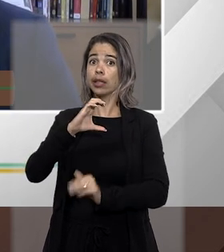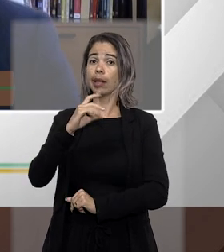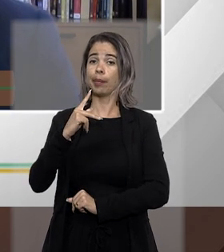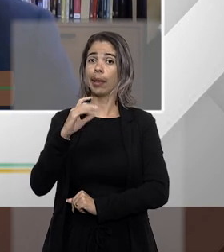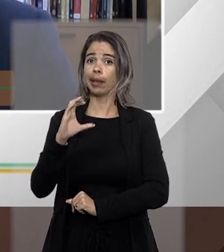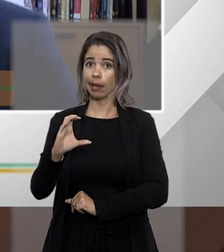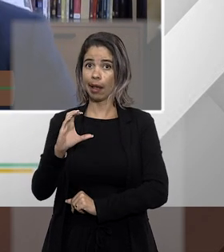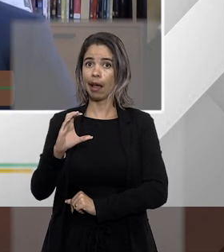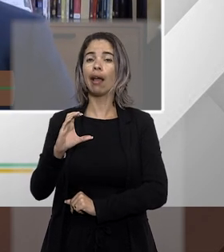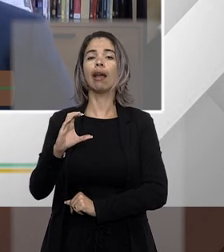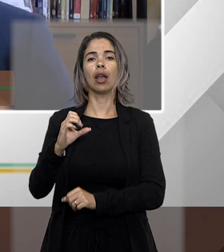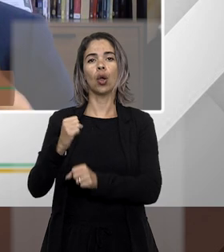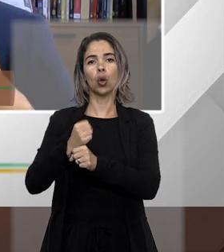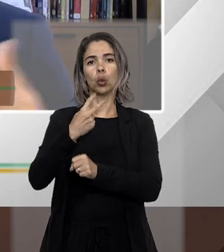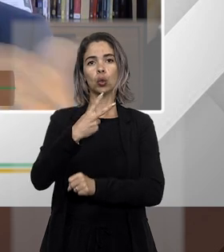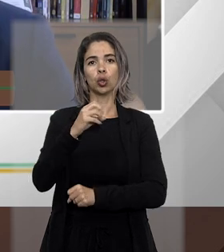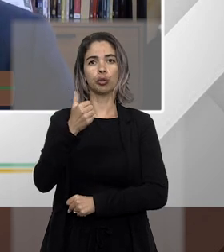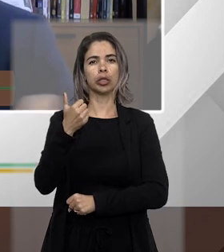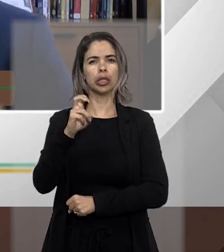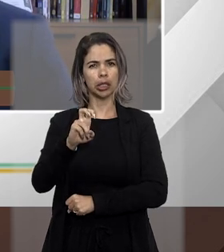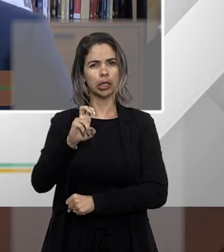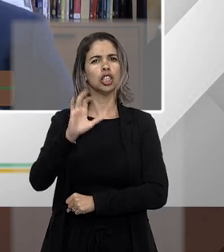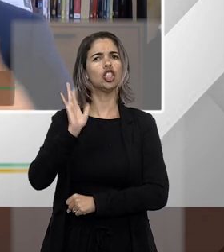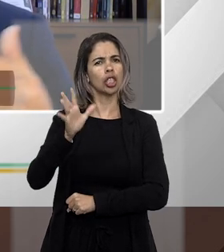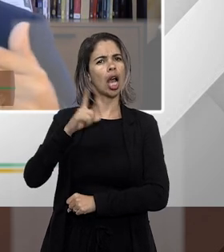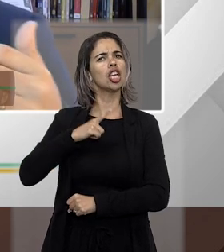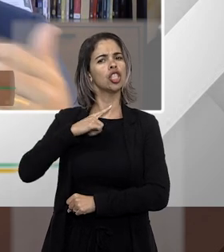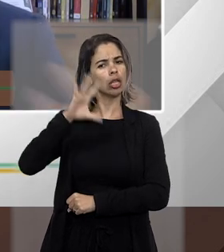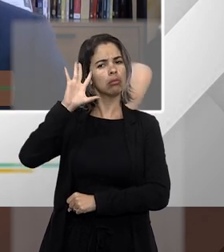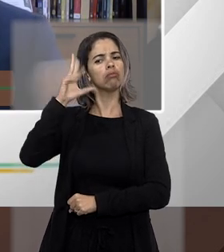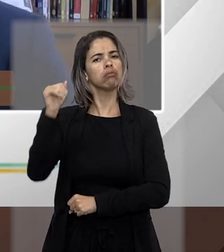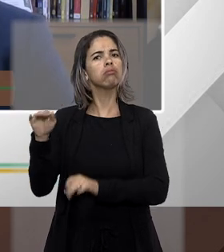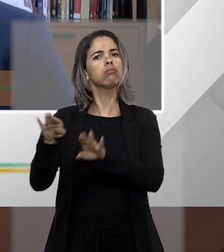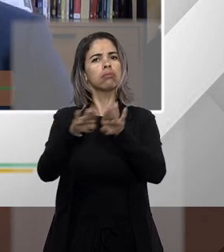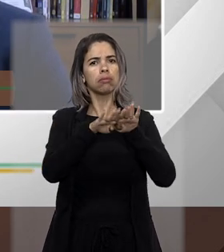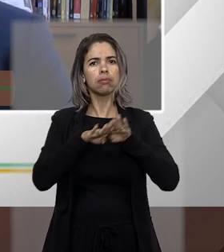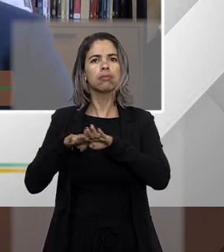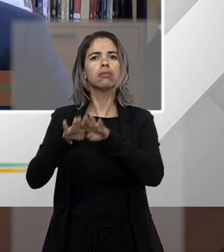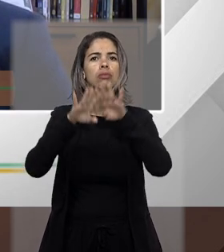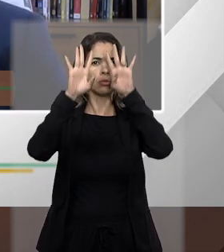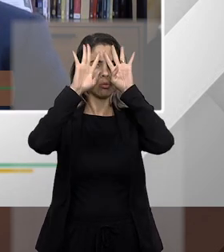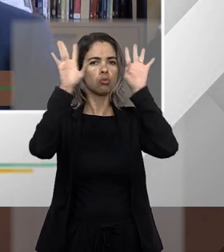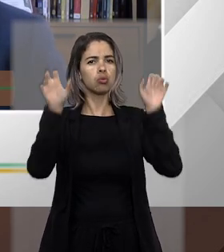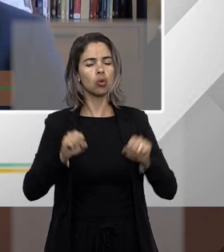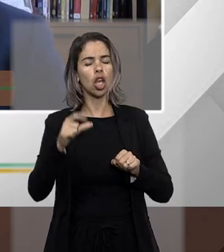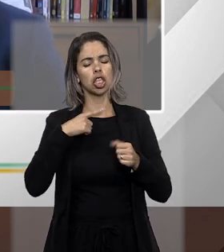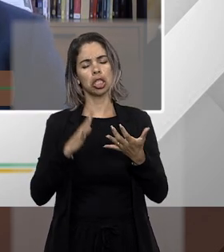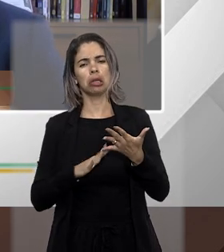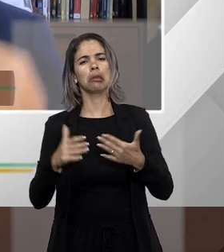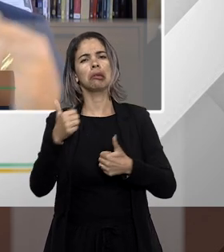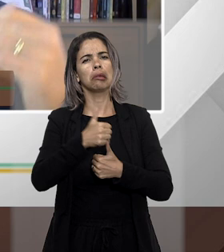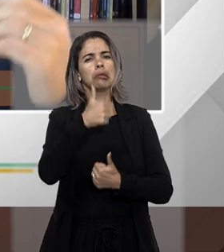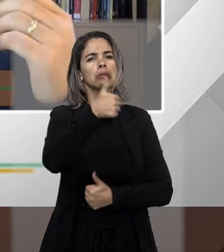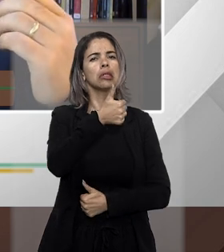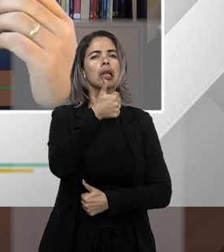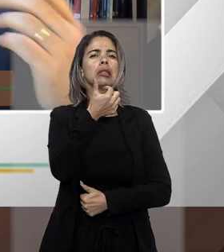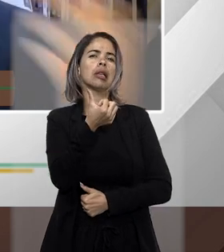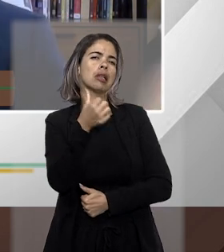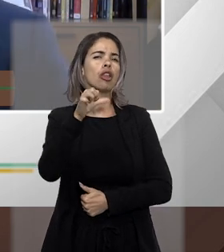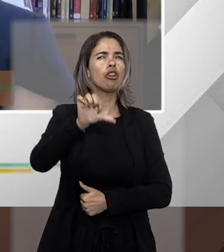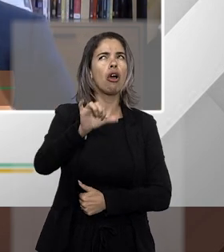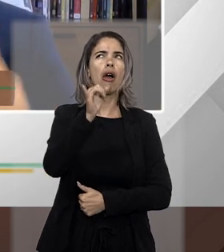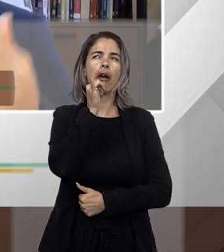pacificadas nos tribunais superiores inclusive por meio de súmulas súmula 169 do superior tribunal de justiça as súmulas